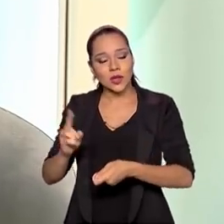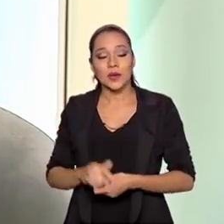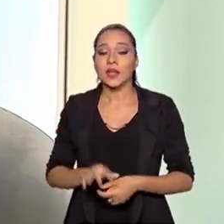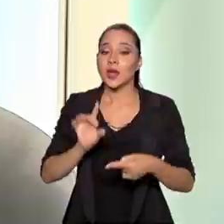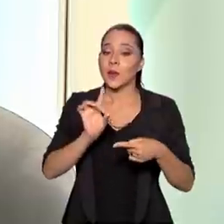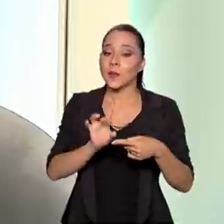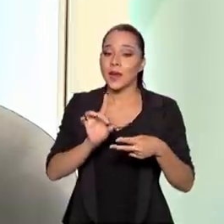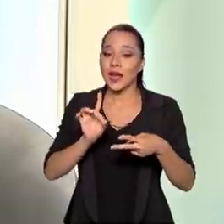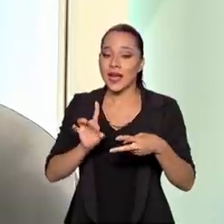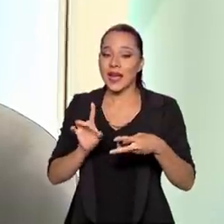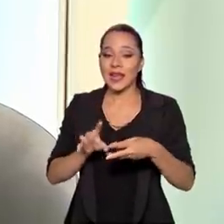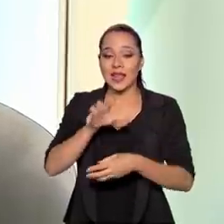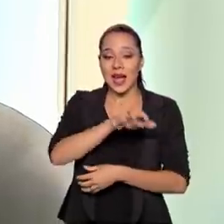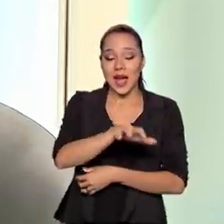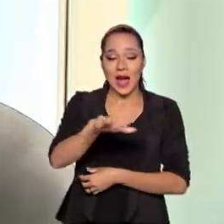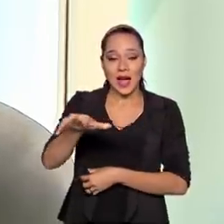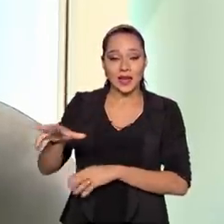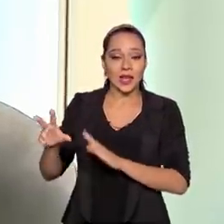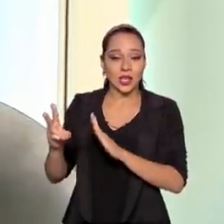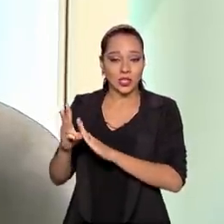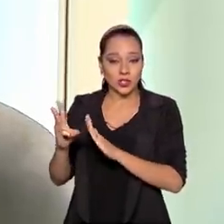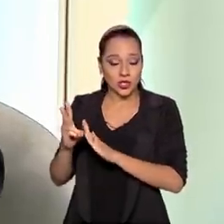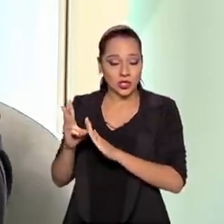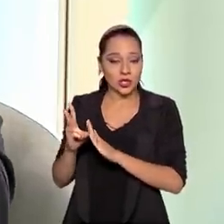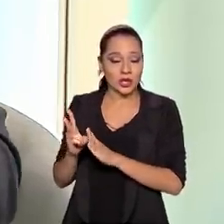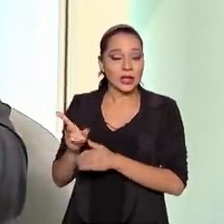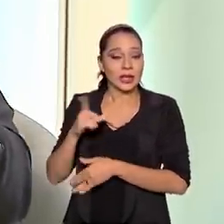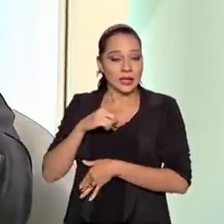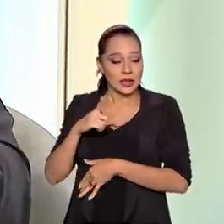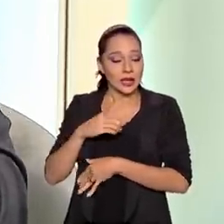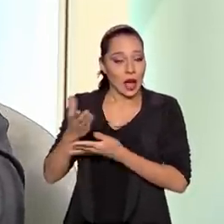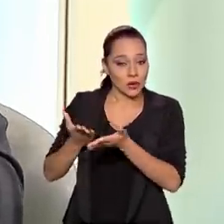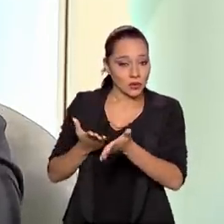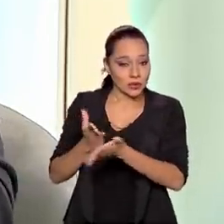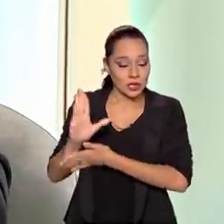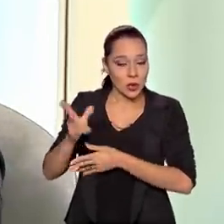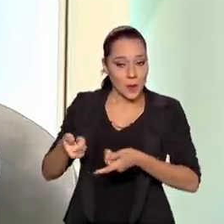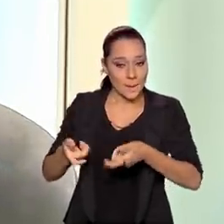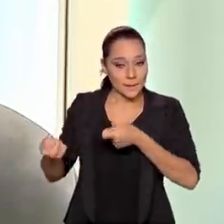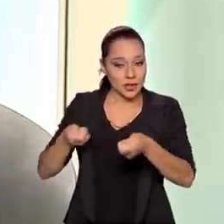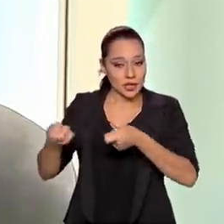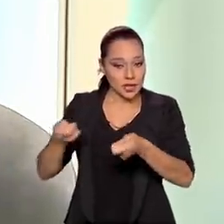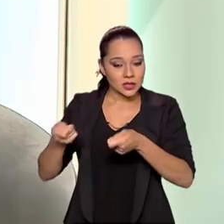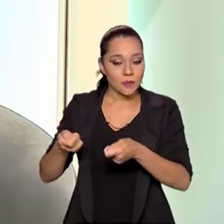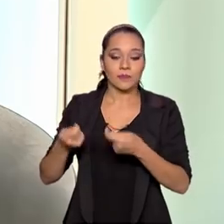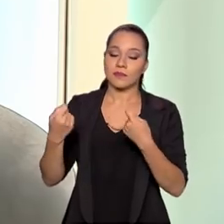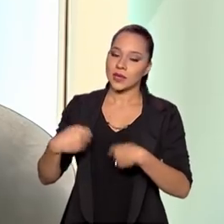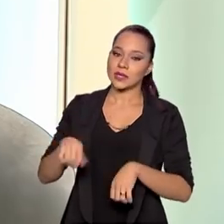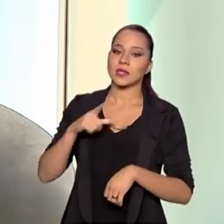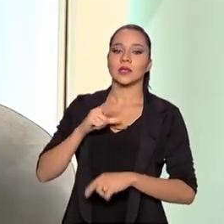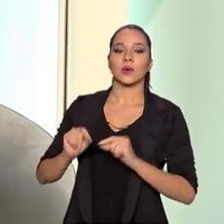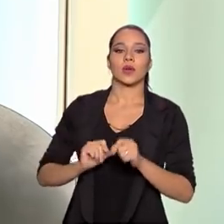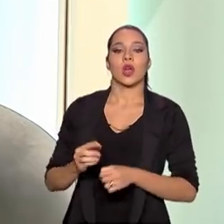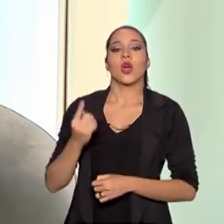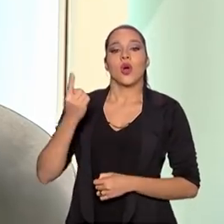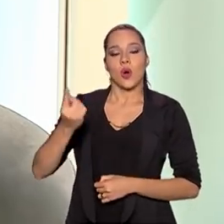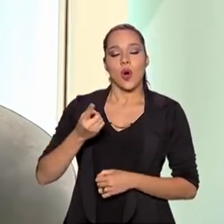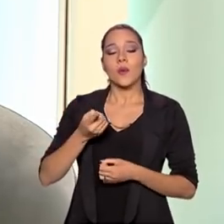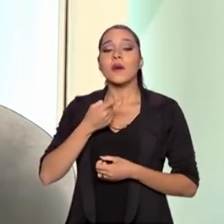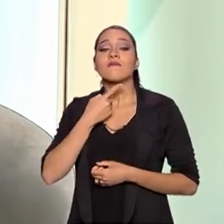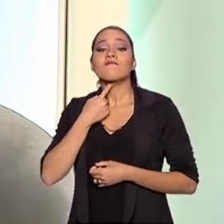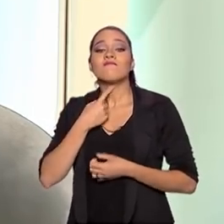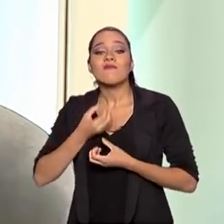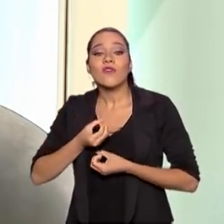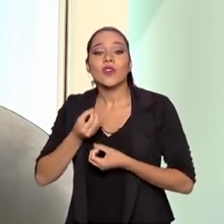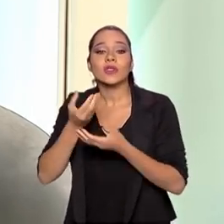cada área indígena onde venha a ter autorização para mineração, tem que ter uma manifestação